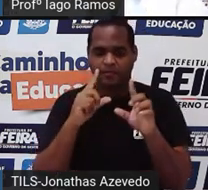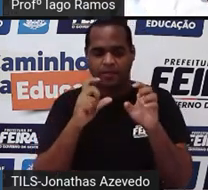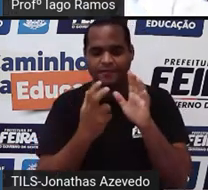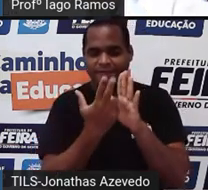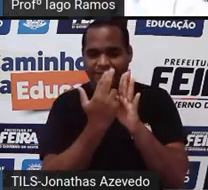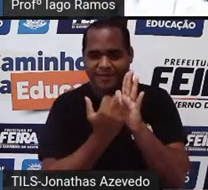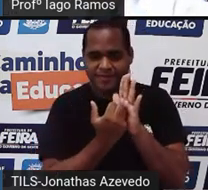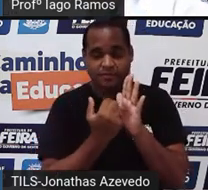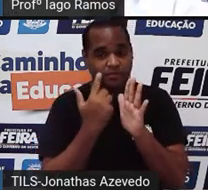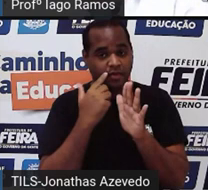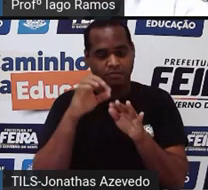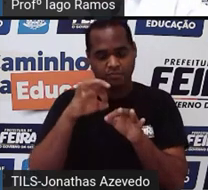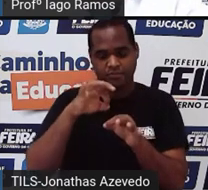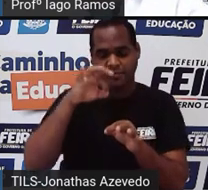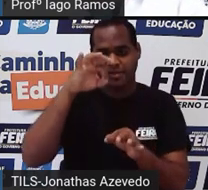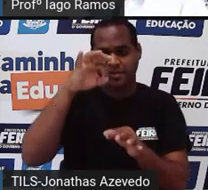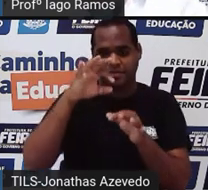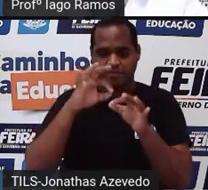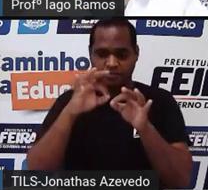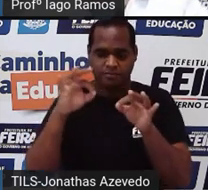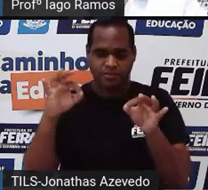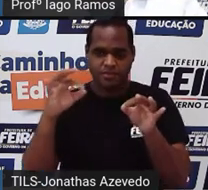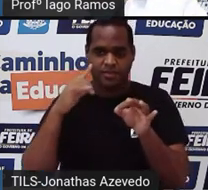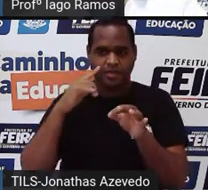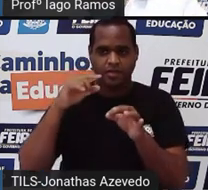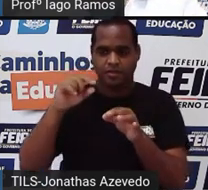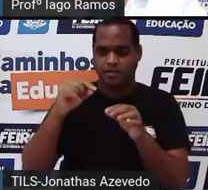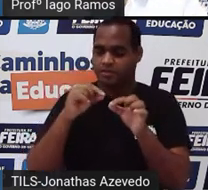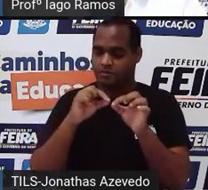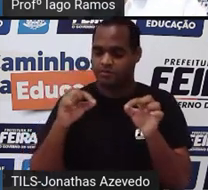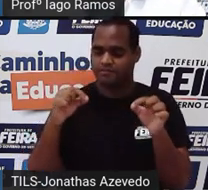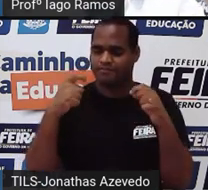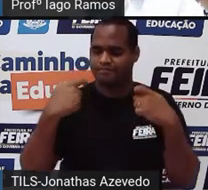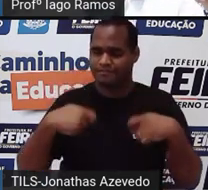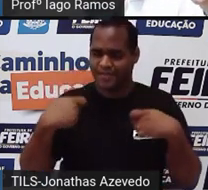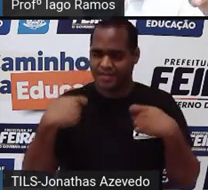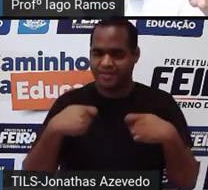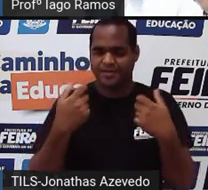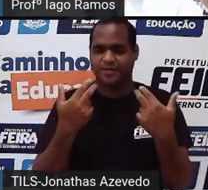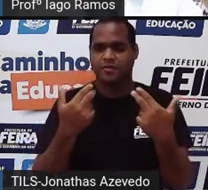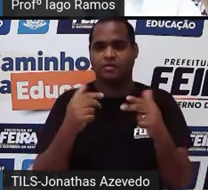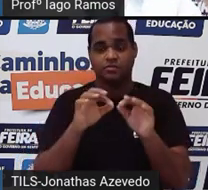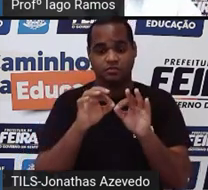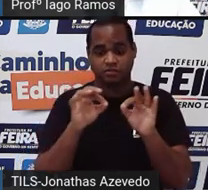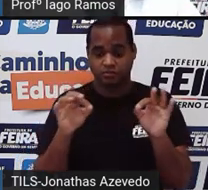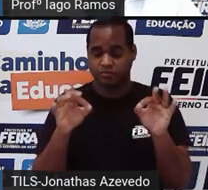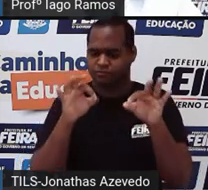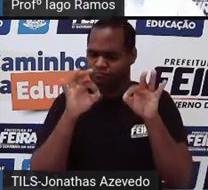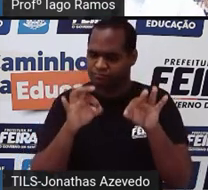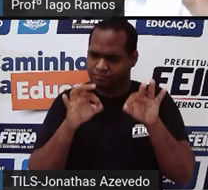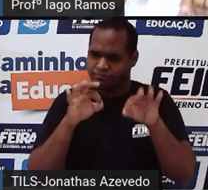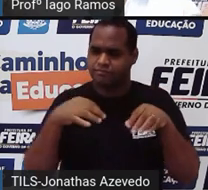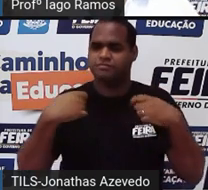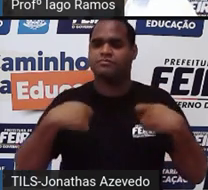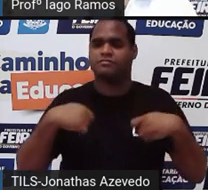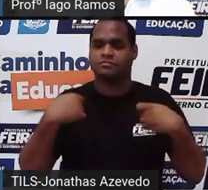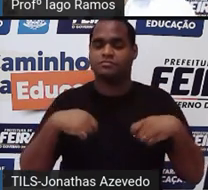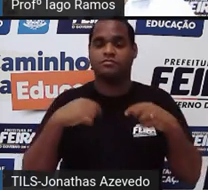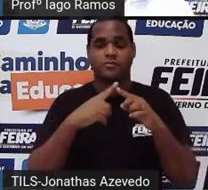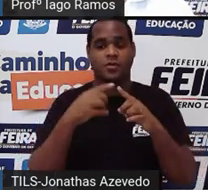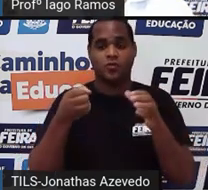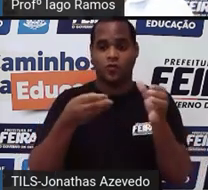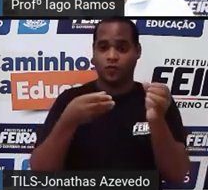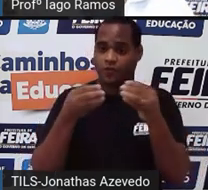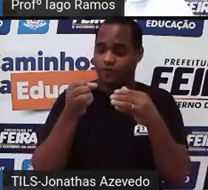a distância dos pontos dele até a reta tem que ter a mesma distância da reta para os novos